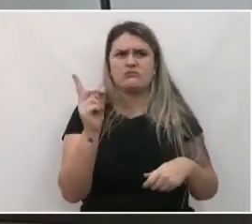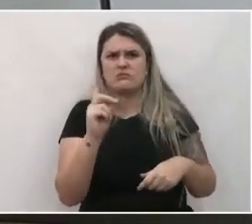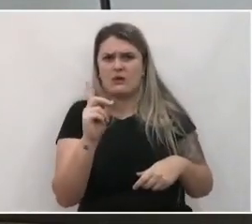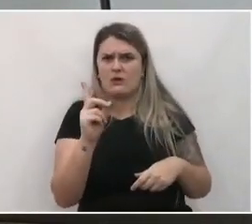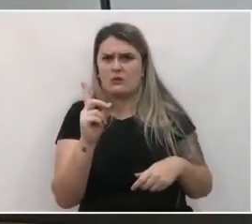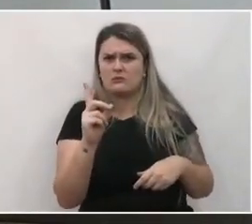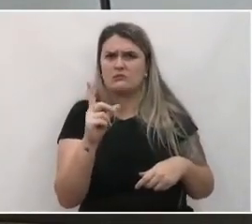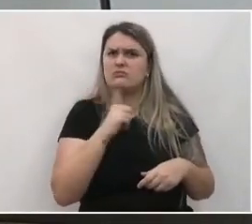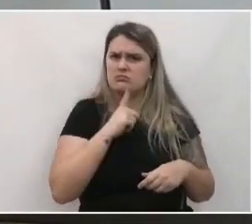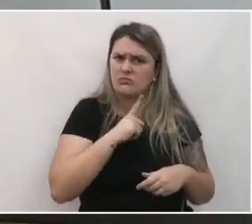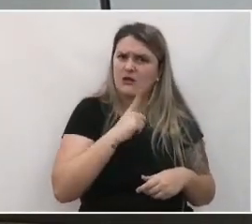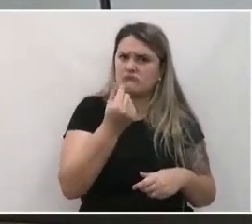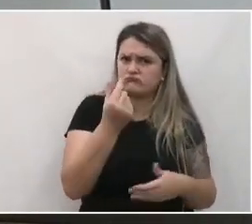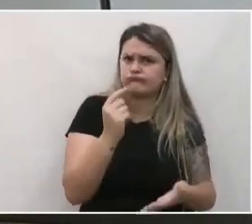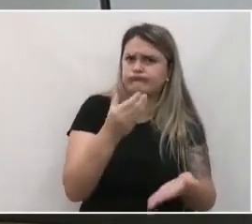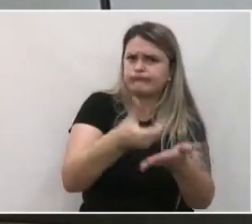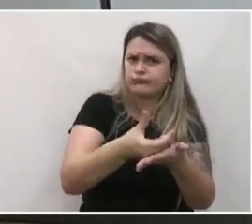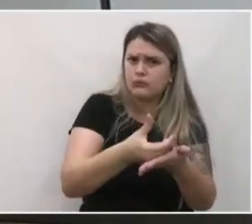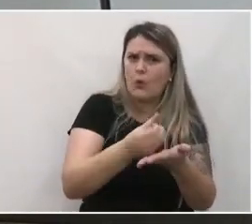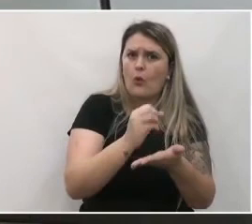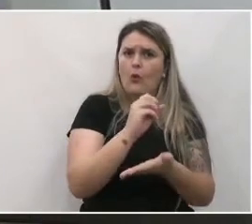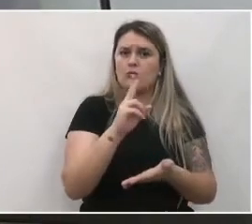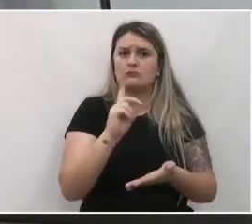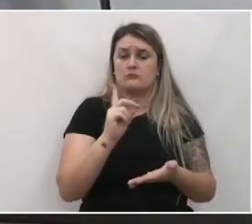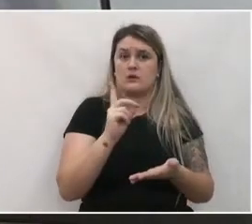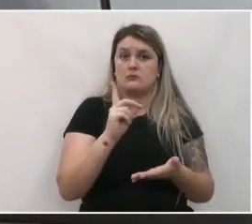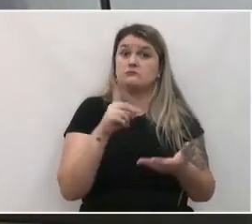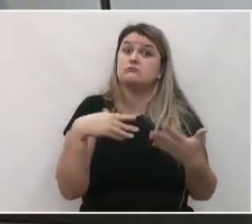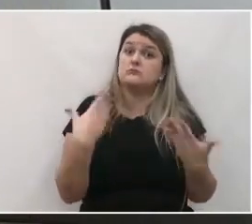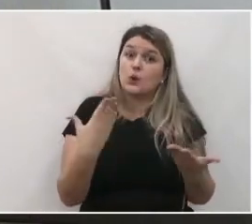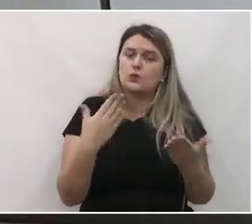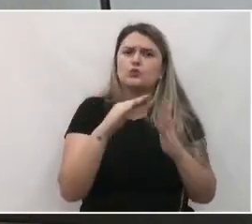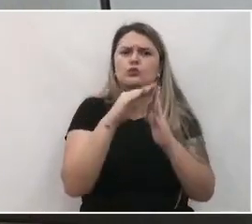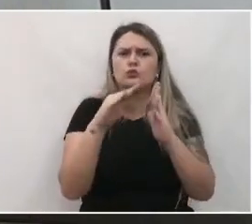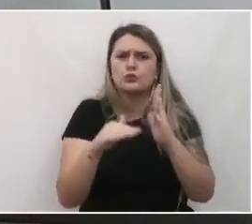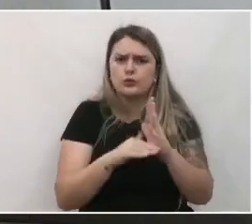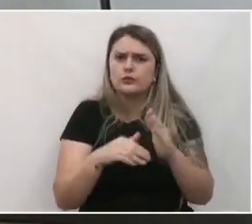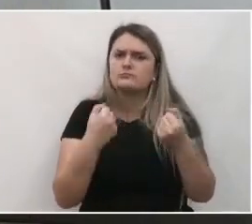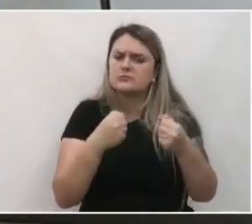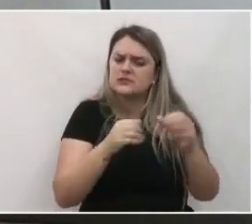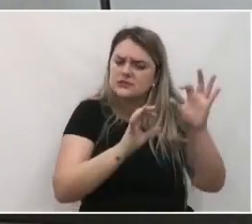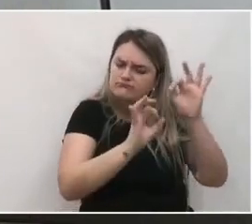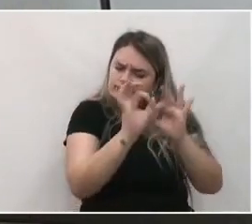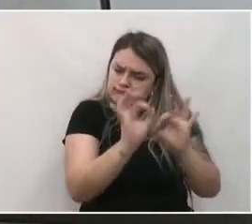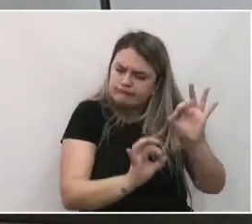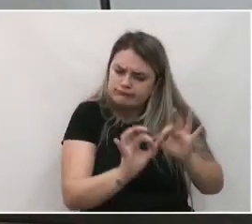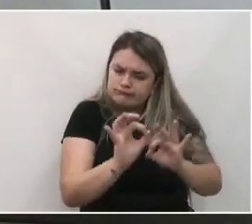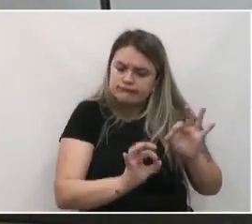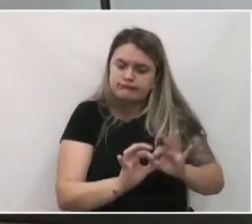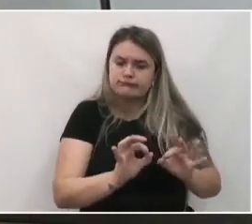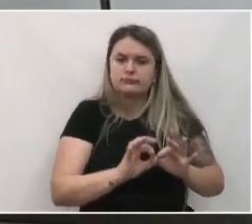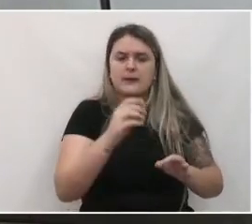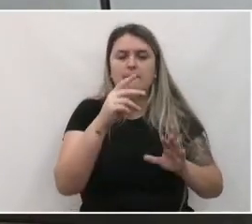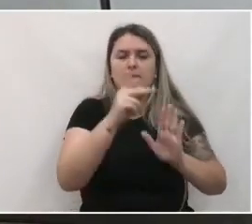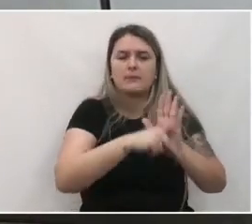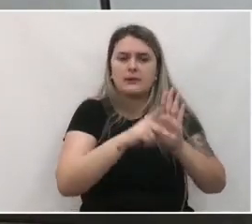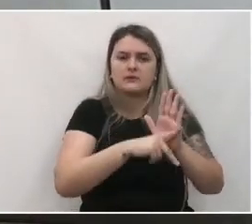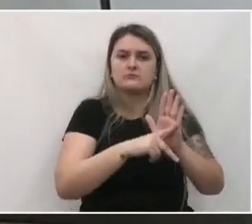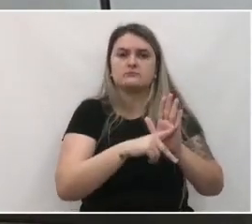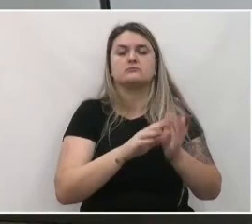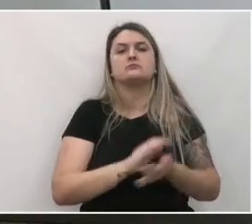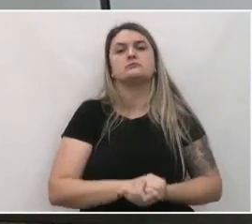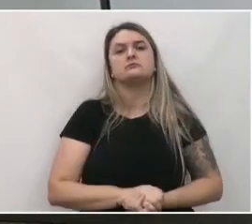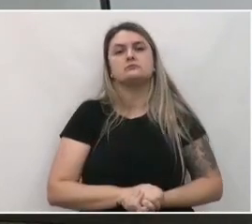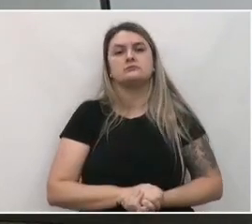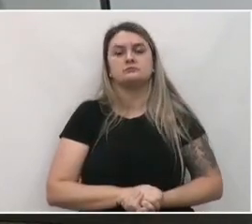financeiramente. E tudo isso é construído no âmbito do Plano Diretor.